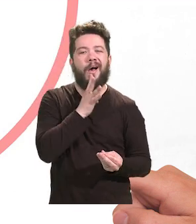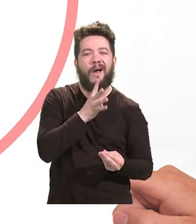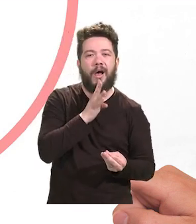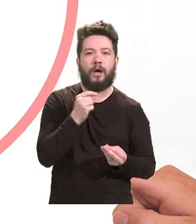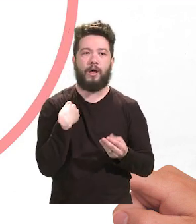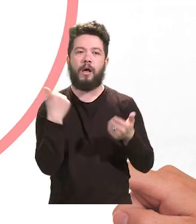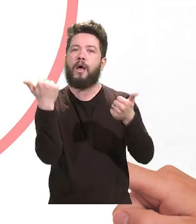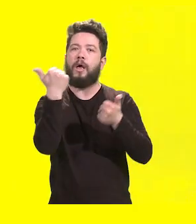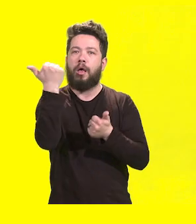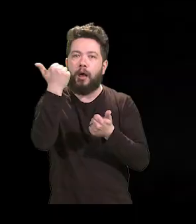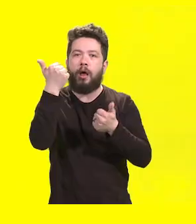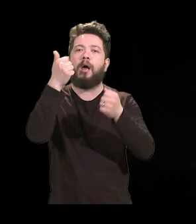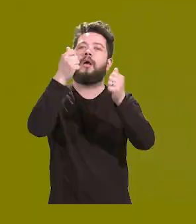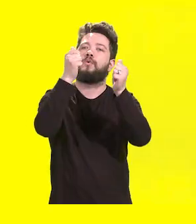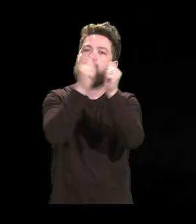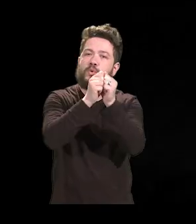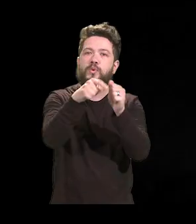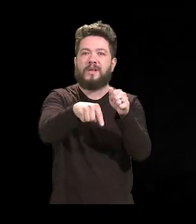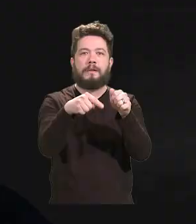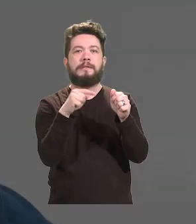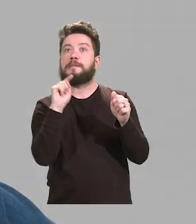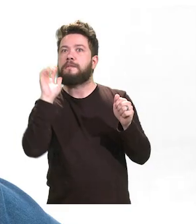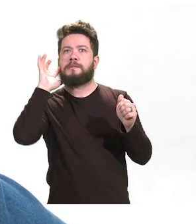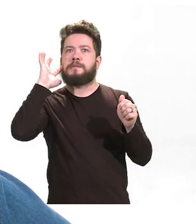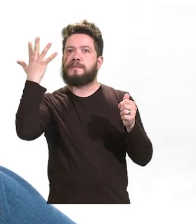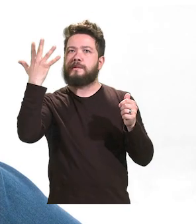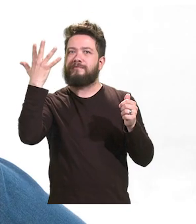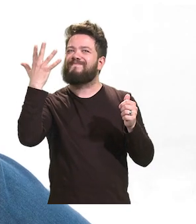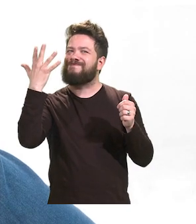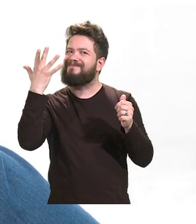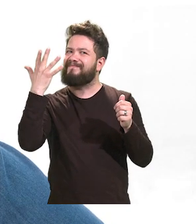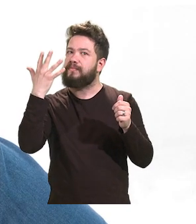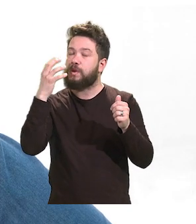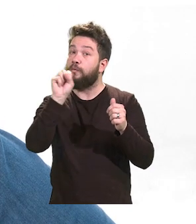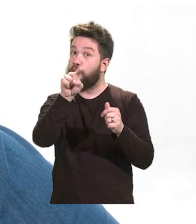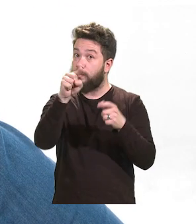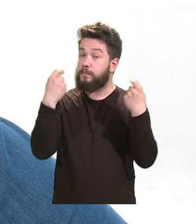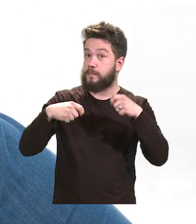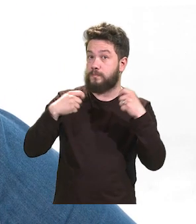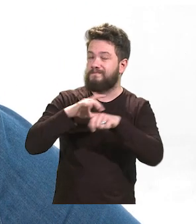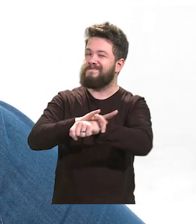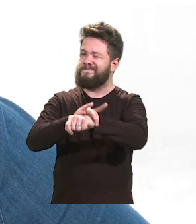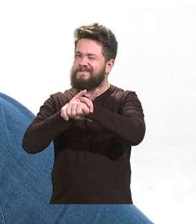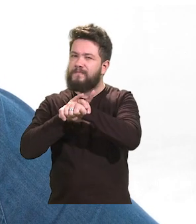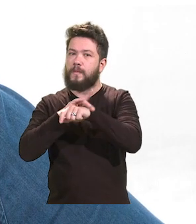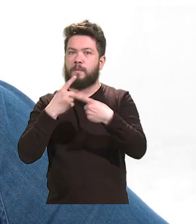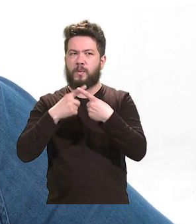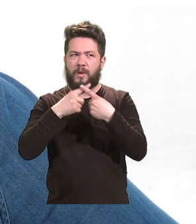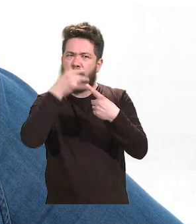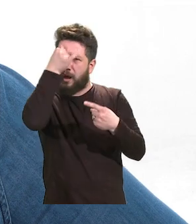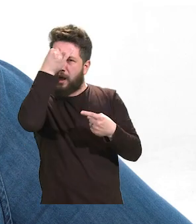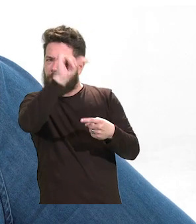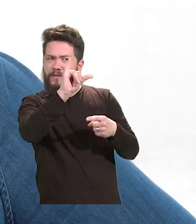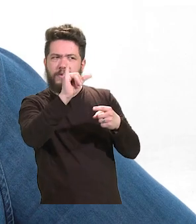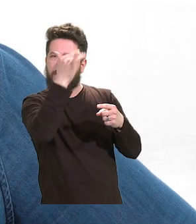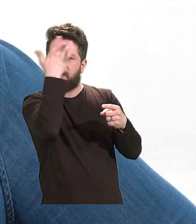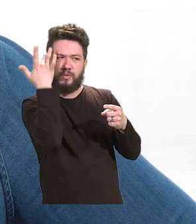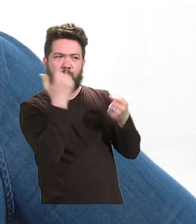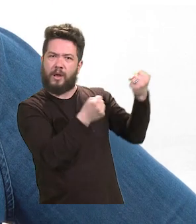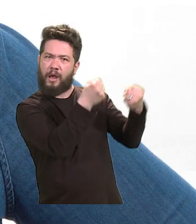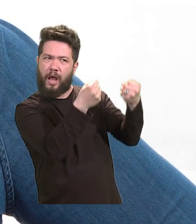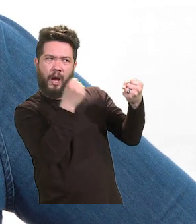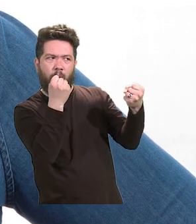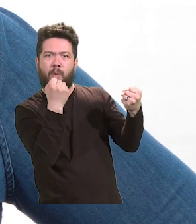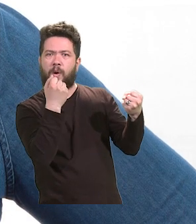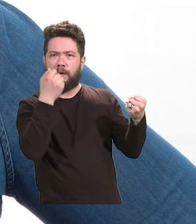colocará em segurança. Pelo contrário, é a sua vida que está em jogo, seu bem-estar, sua saúde e